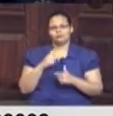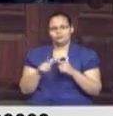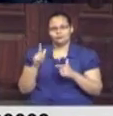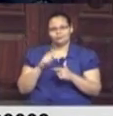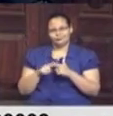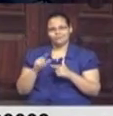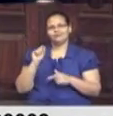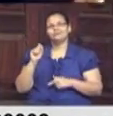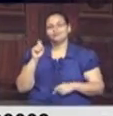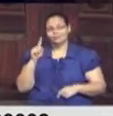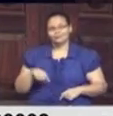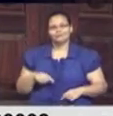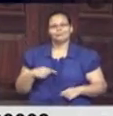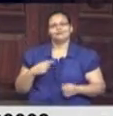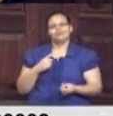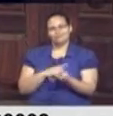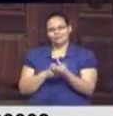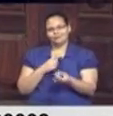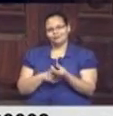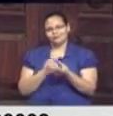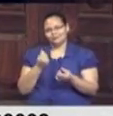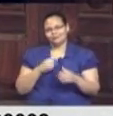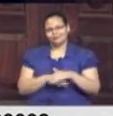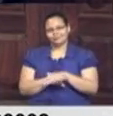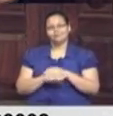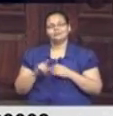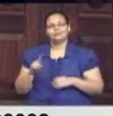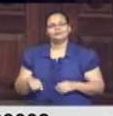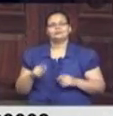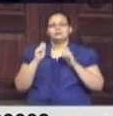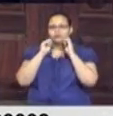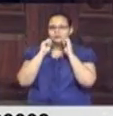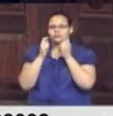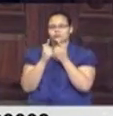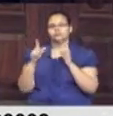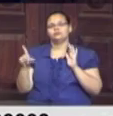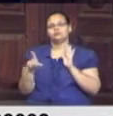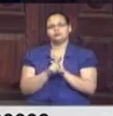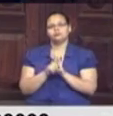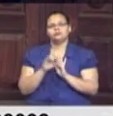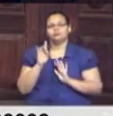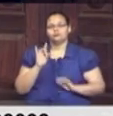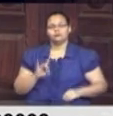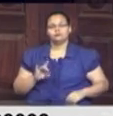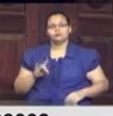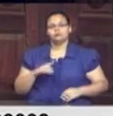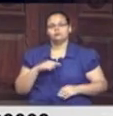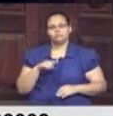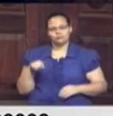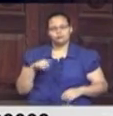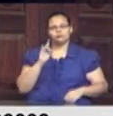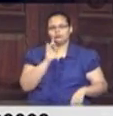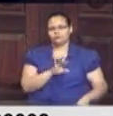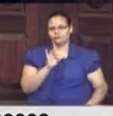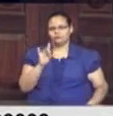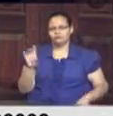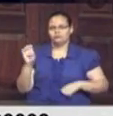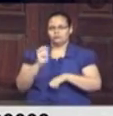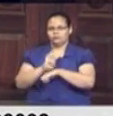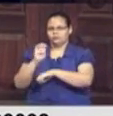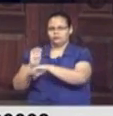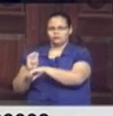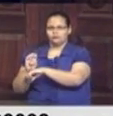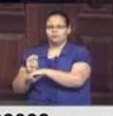corrupção. E o parlamento legislativo, não só o Fluminense, como o legislativo de cada estado,